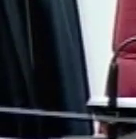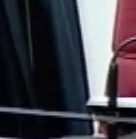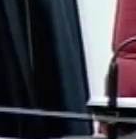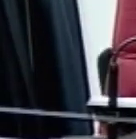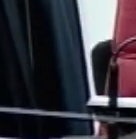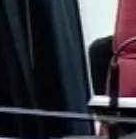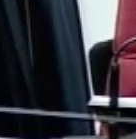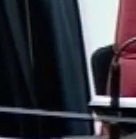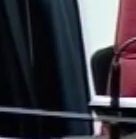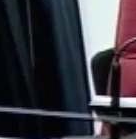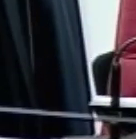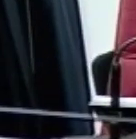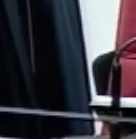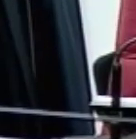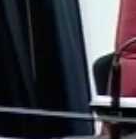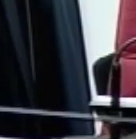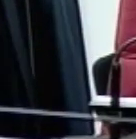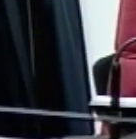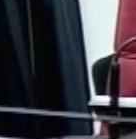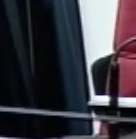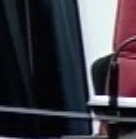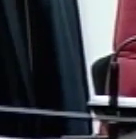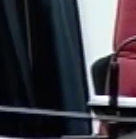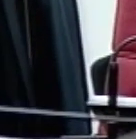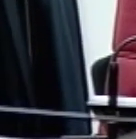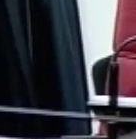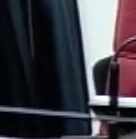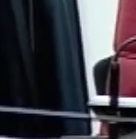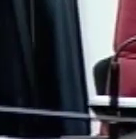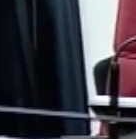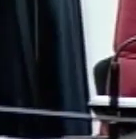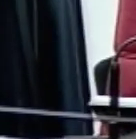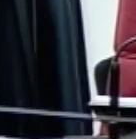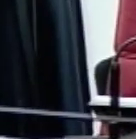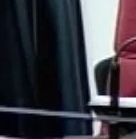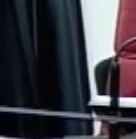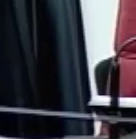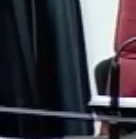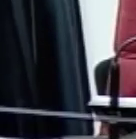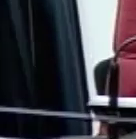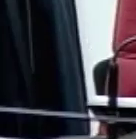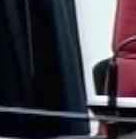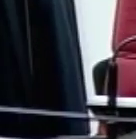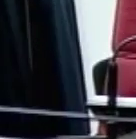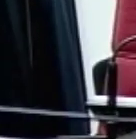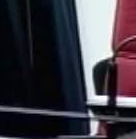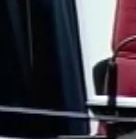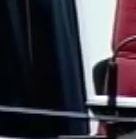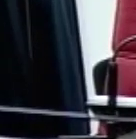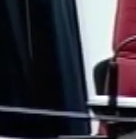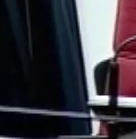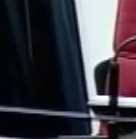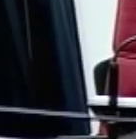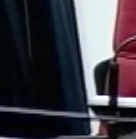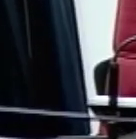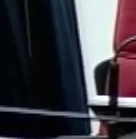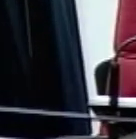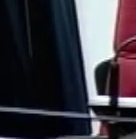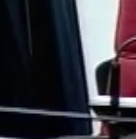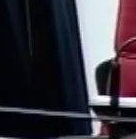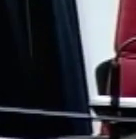presidência da sessão. comparece também e agradeço a